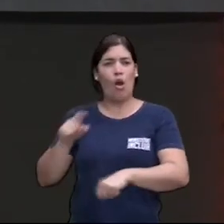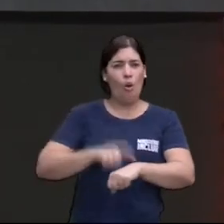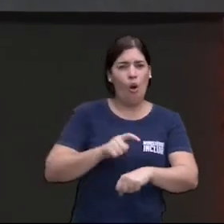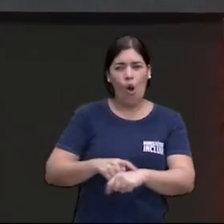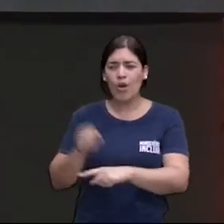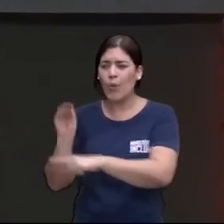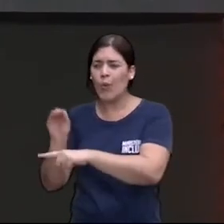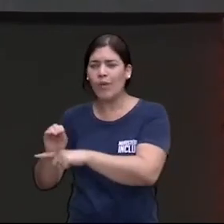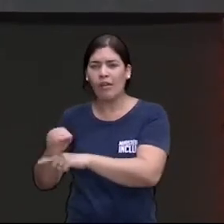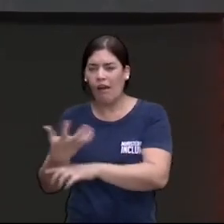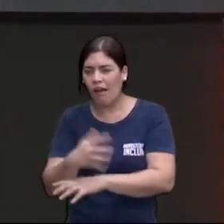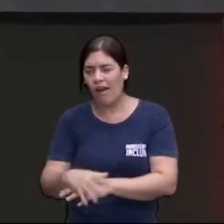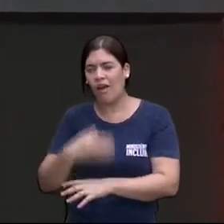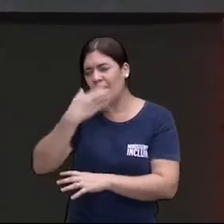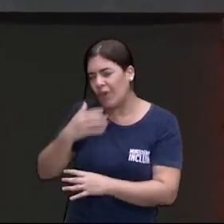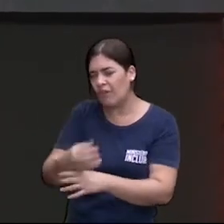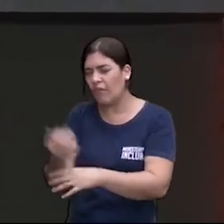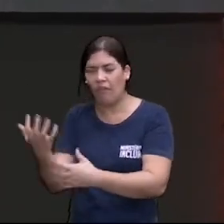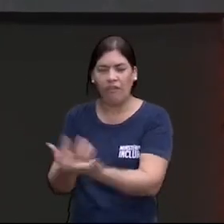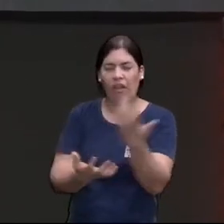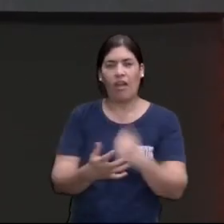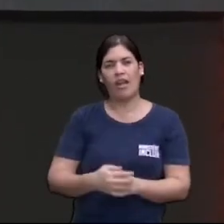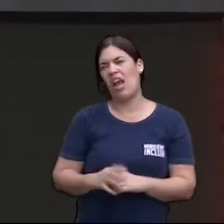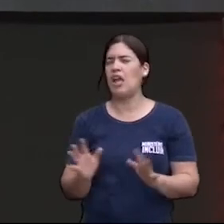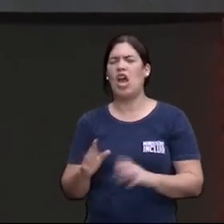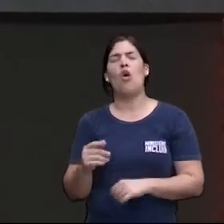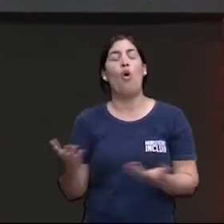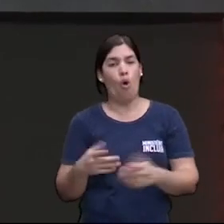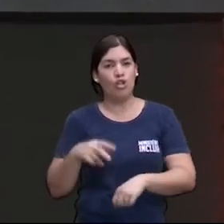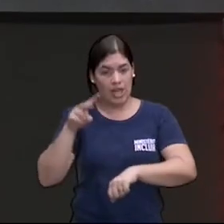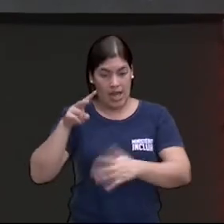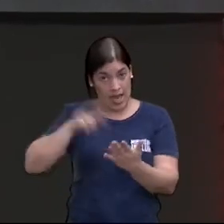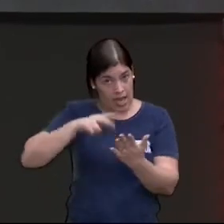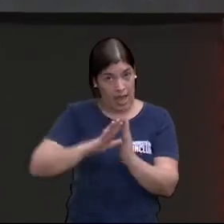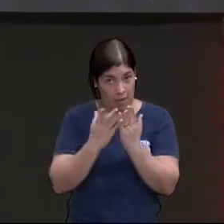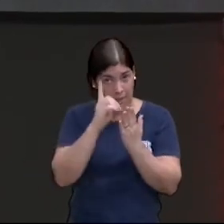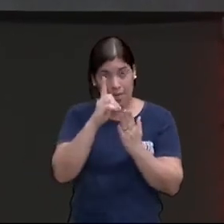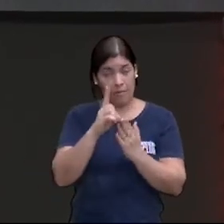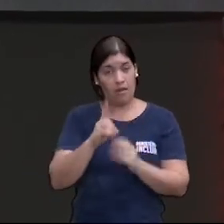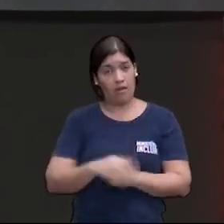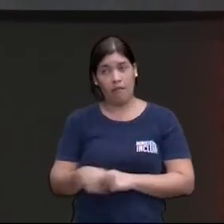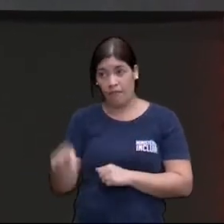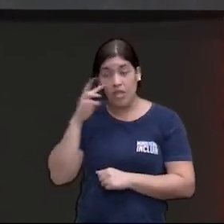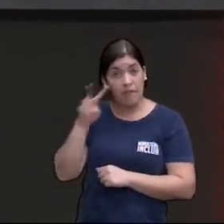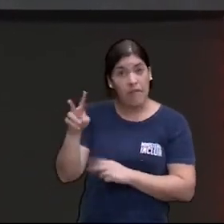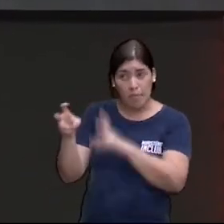cuidar da horta hora de ler bíblia hoje eu não vou ler bíblia vai ler bíblia agora e eles obedecem